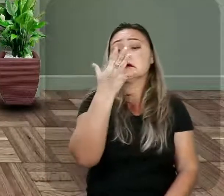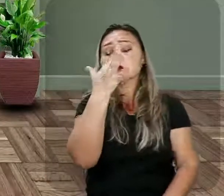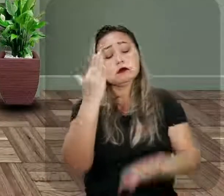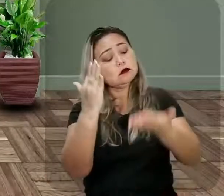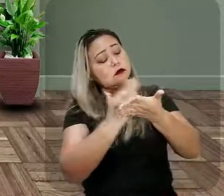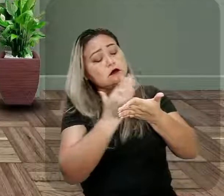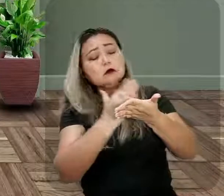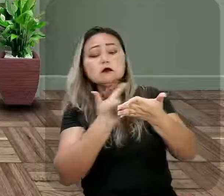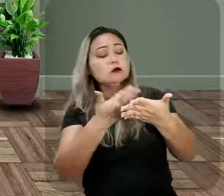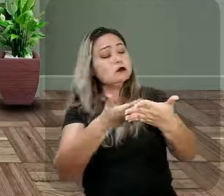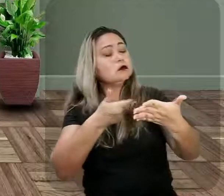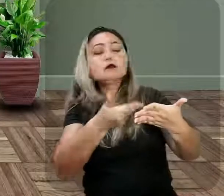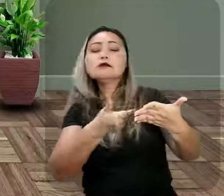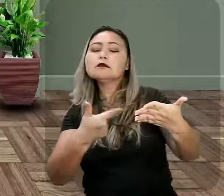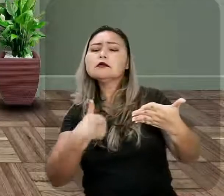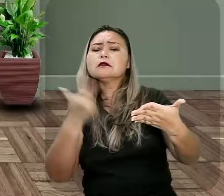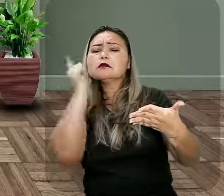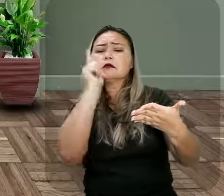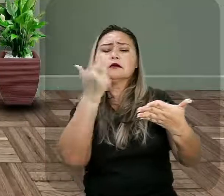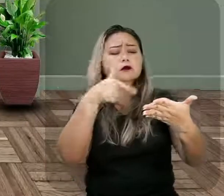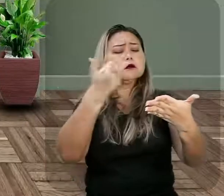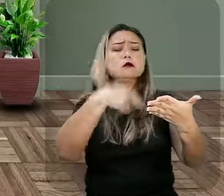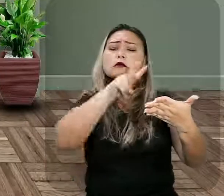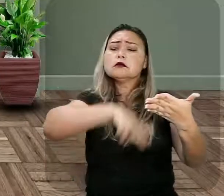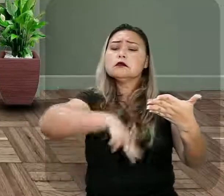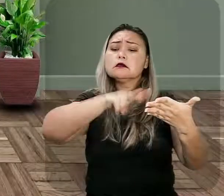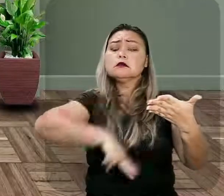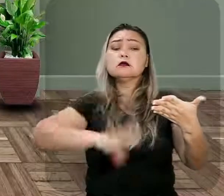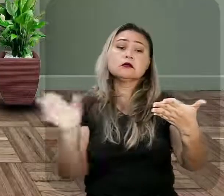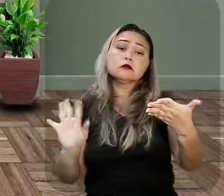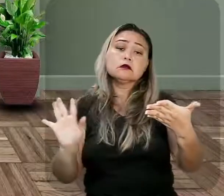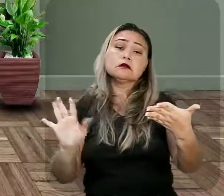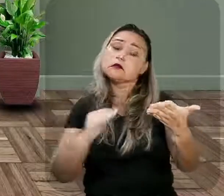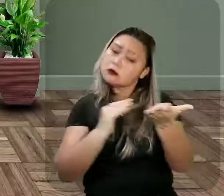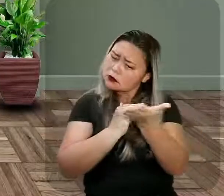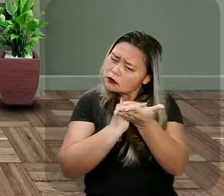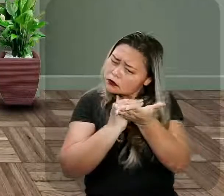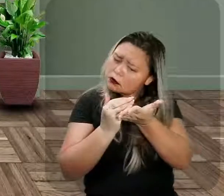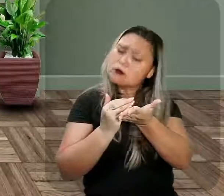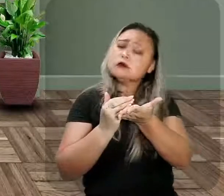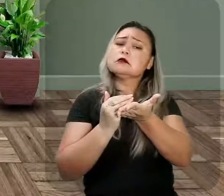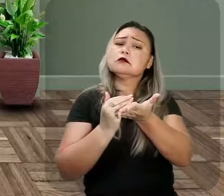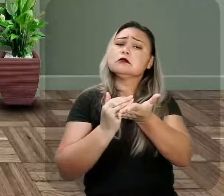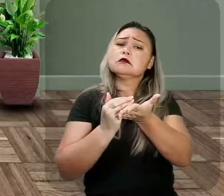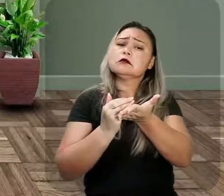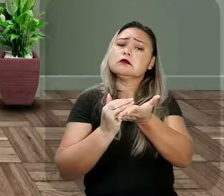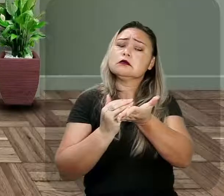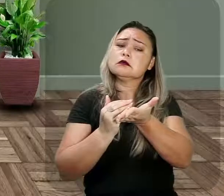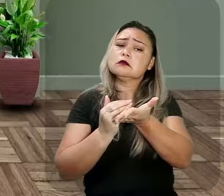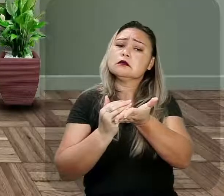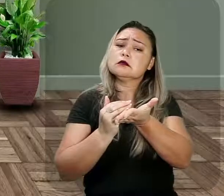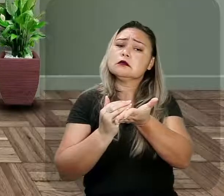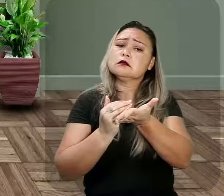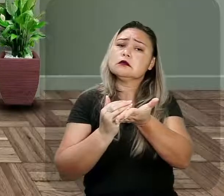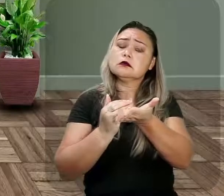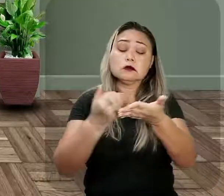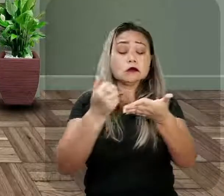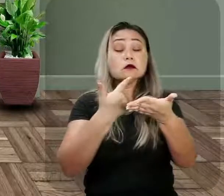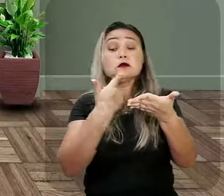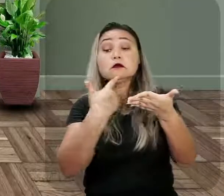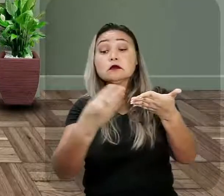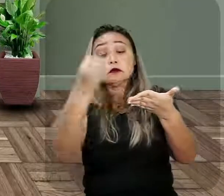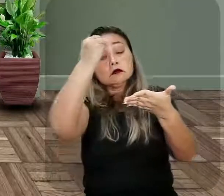olha a obra, bate um papo. Não estou conseguindo fazer a leitura, tá? Inicia. Vejam que aí, essa